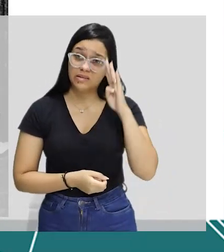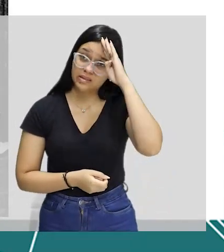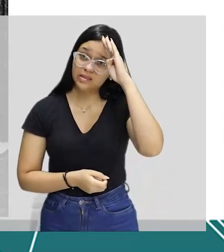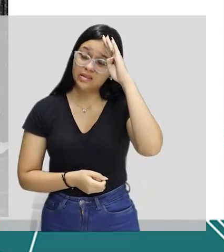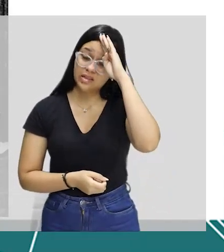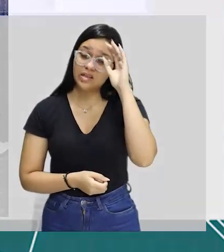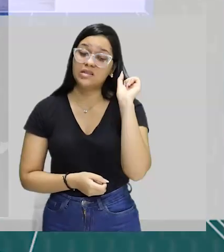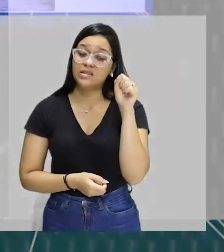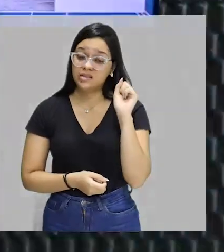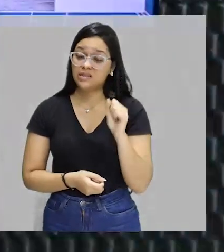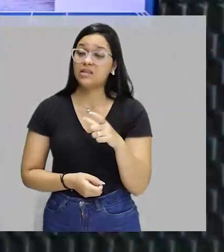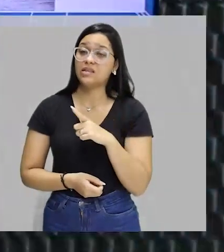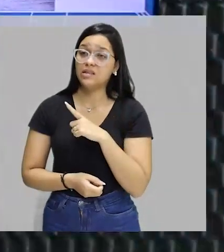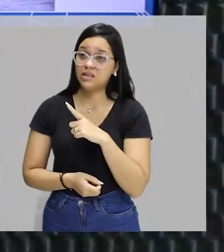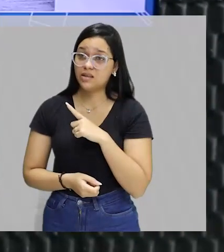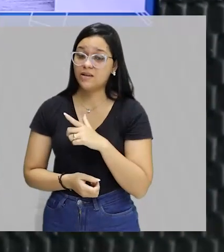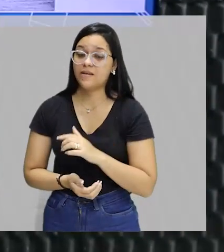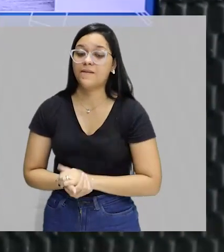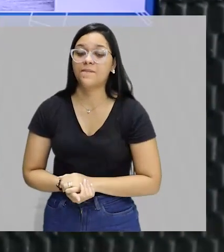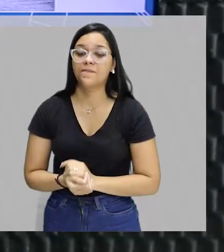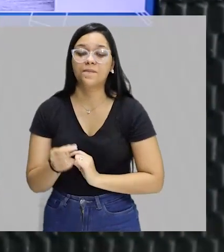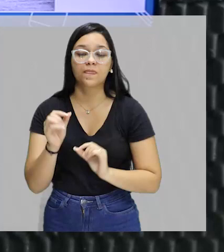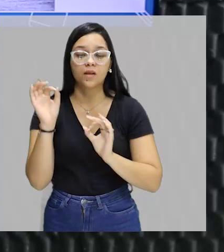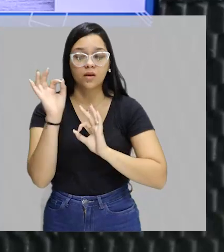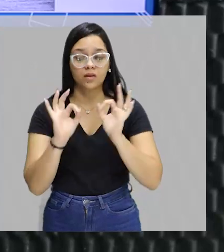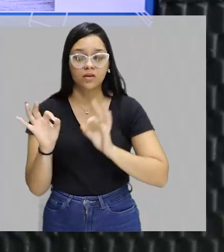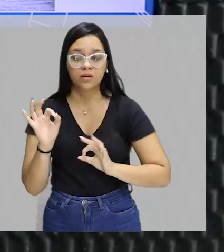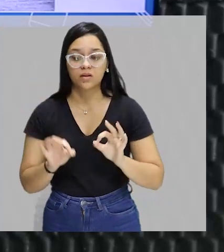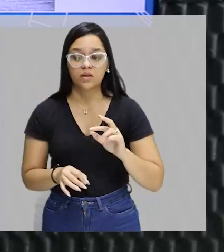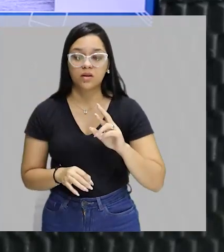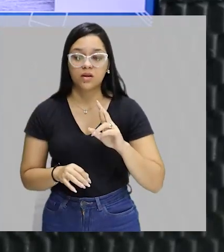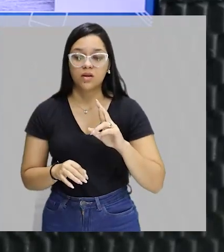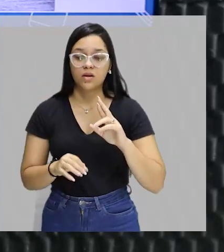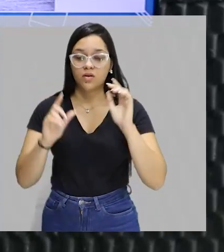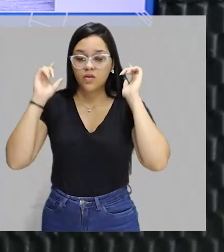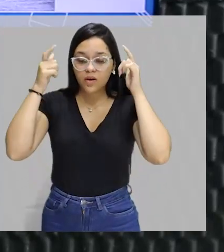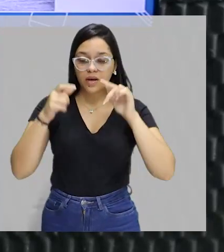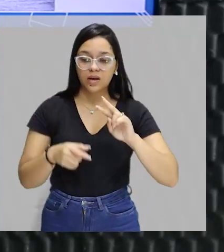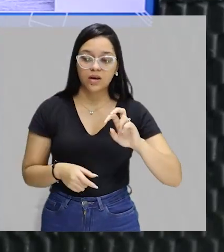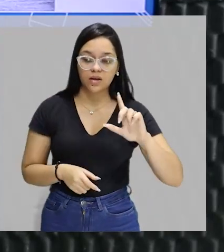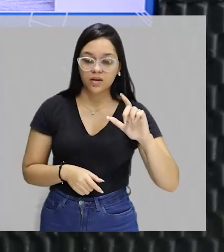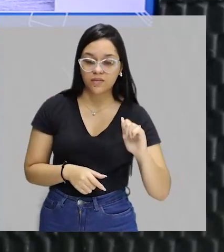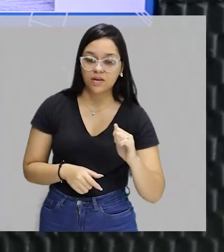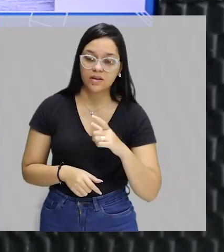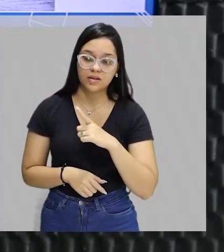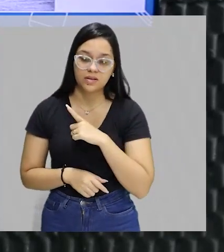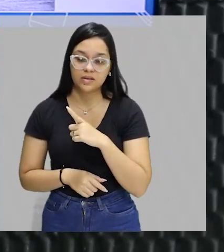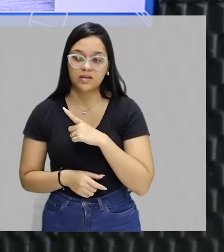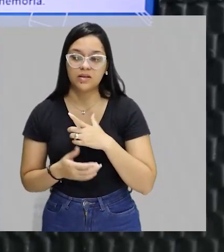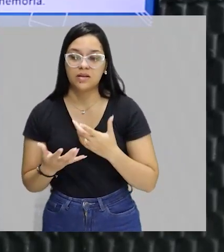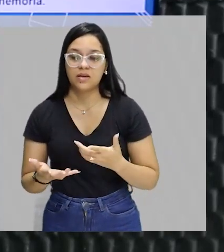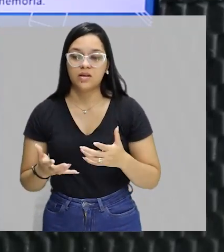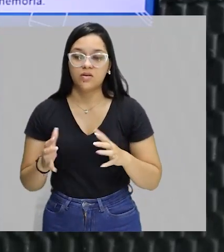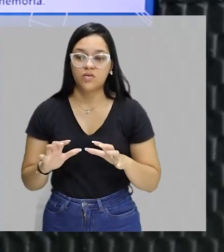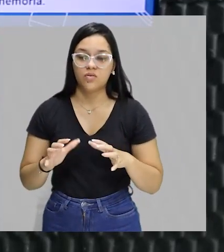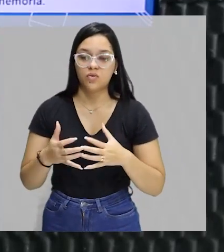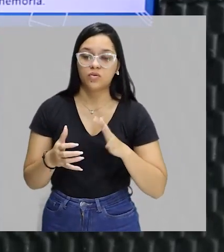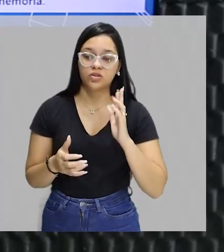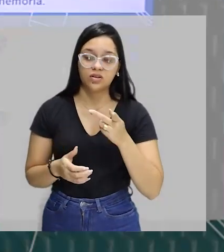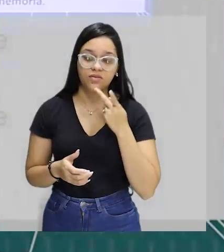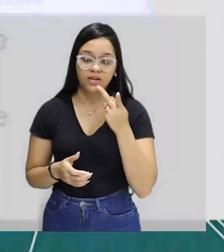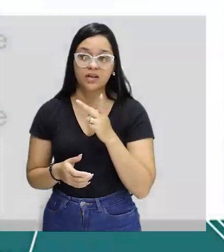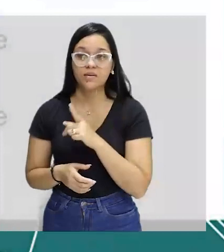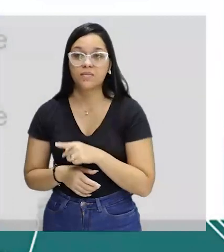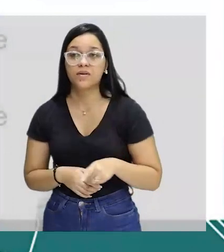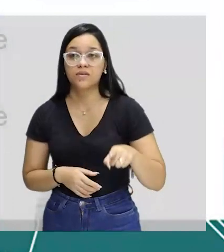houve, mas houve sim, é montado O Rei da Vela com o grupo Oficina do... que eu falei para